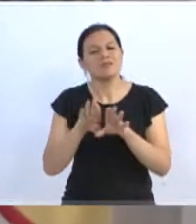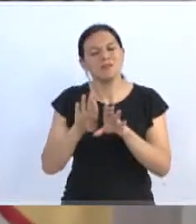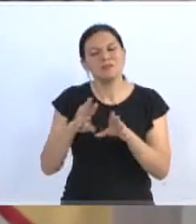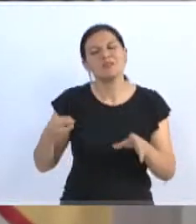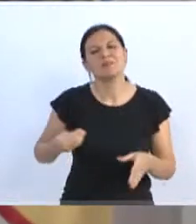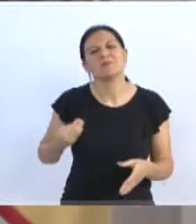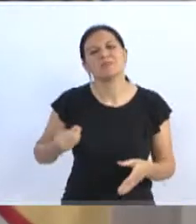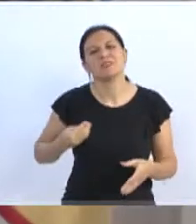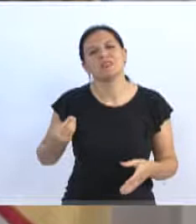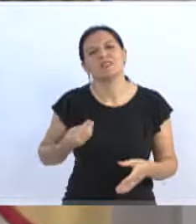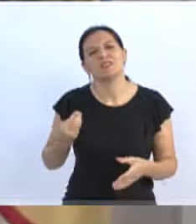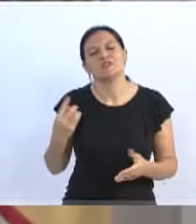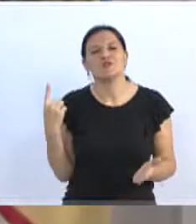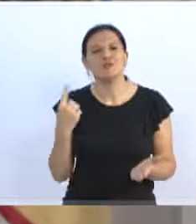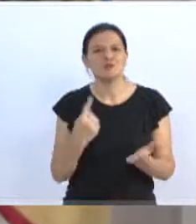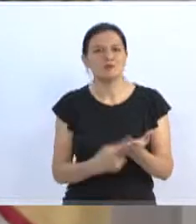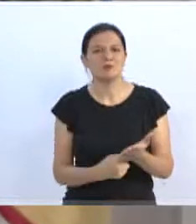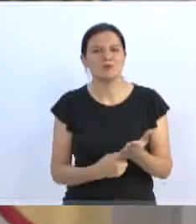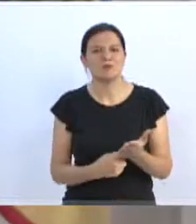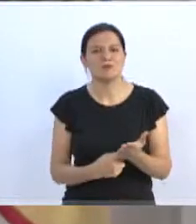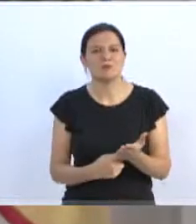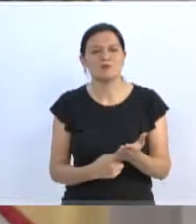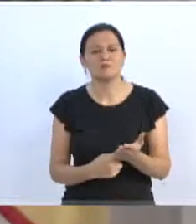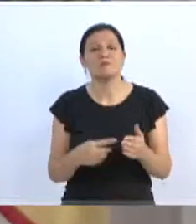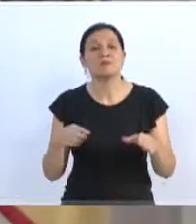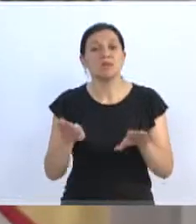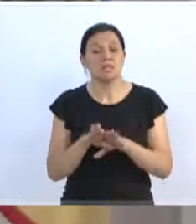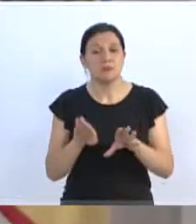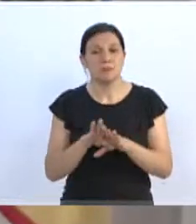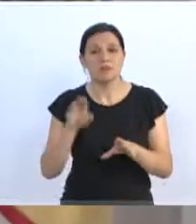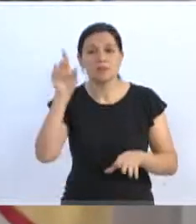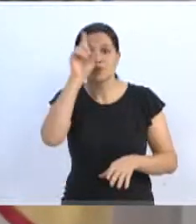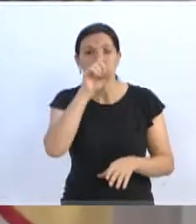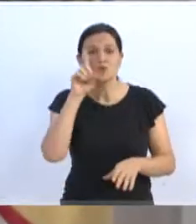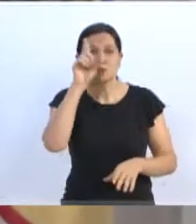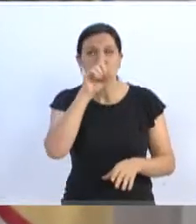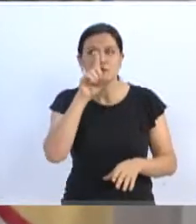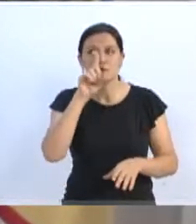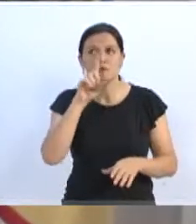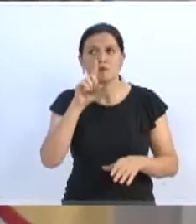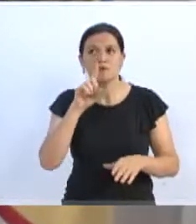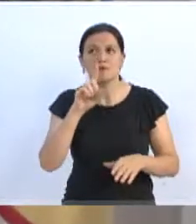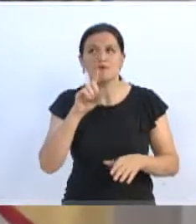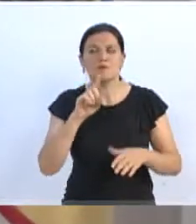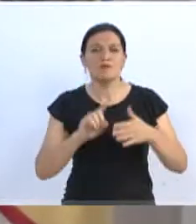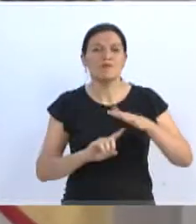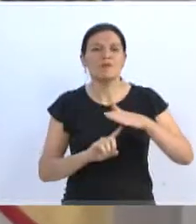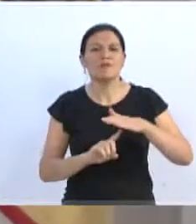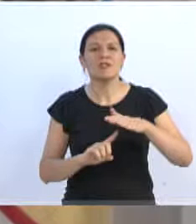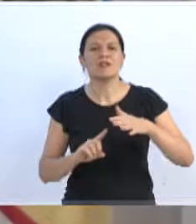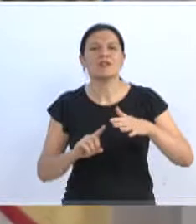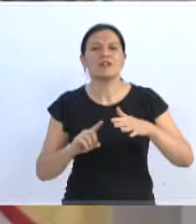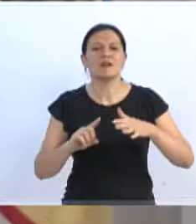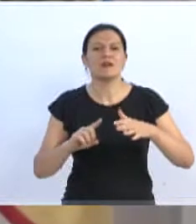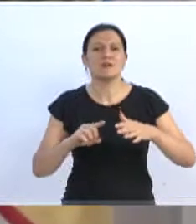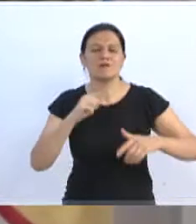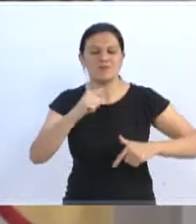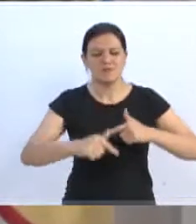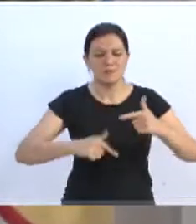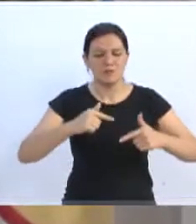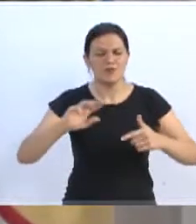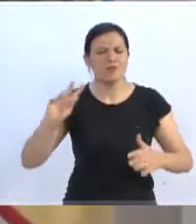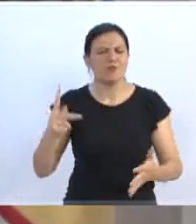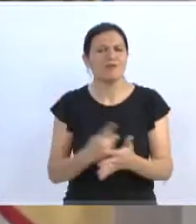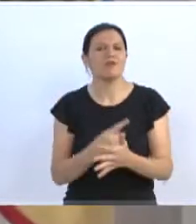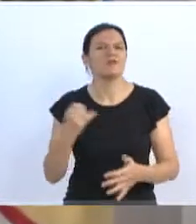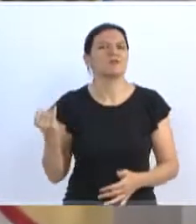fazendo e cumprindo o seu papel. Tivemos, no domingo, prestigiando a Feirinha da Servidão, um evento muito importante na nossa cidade, que